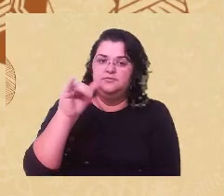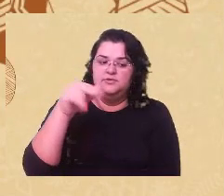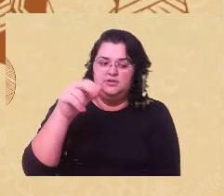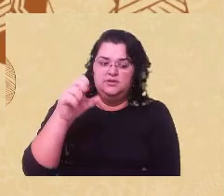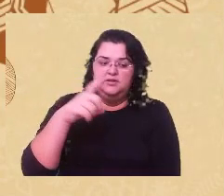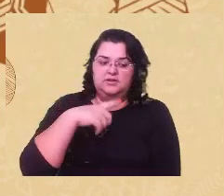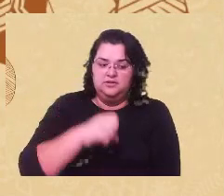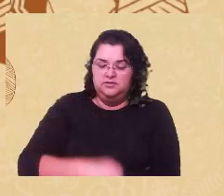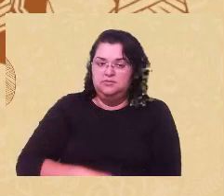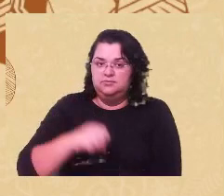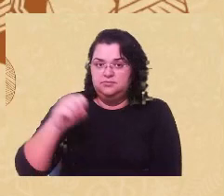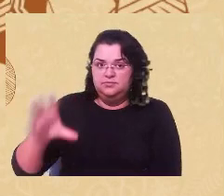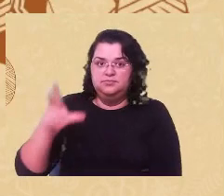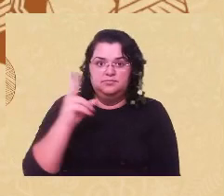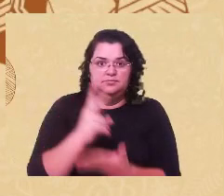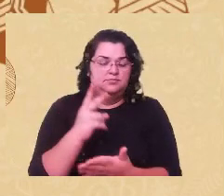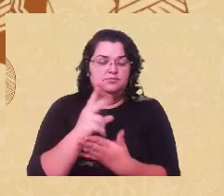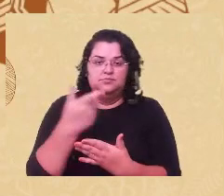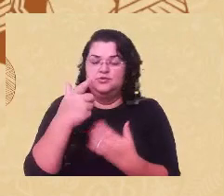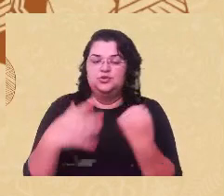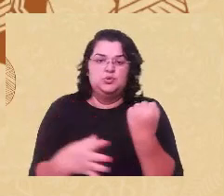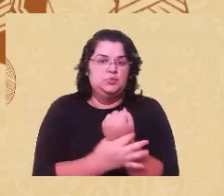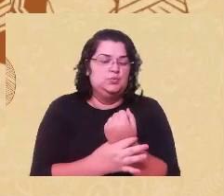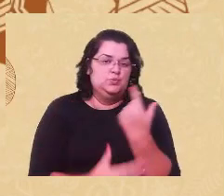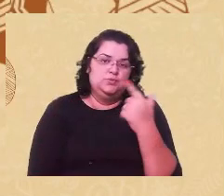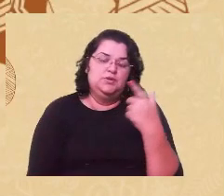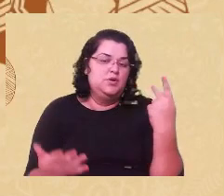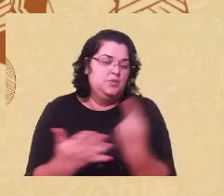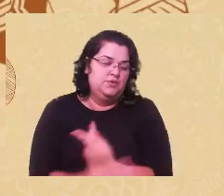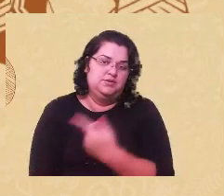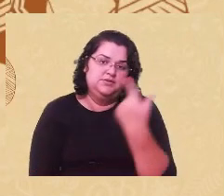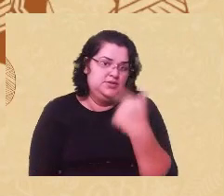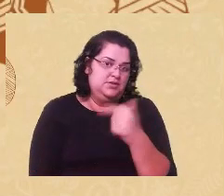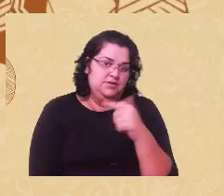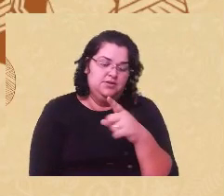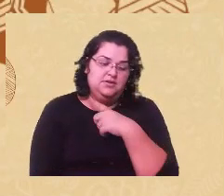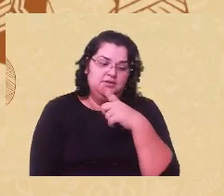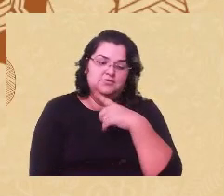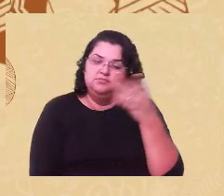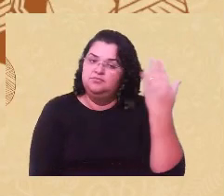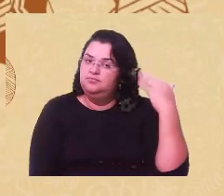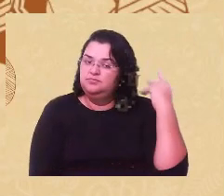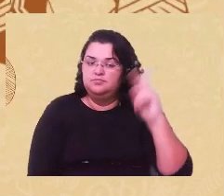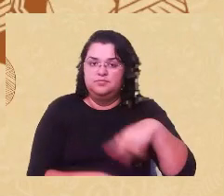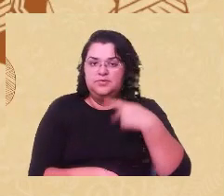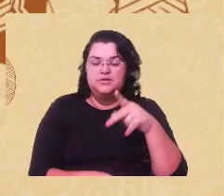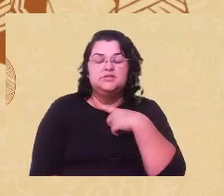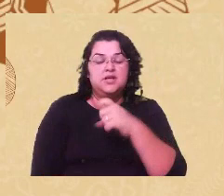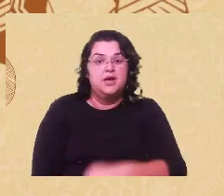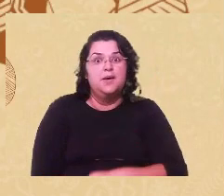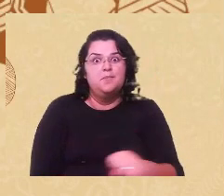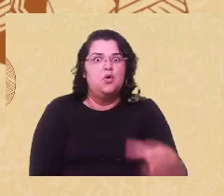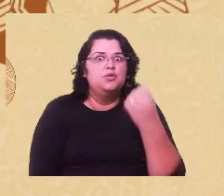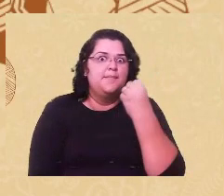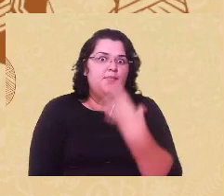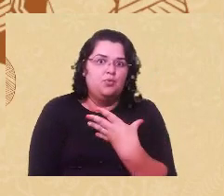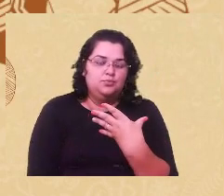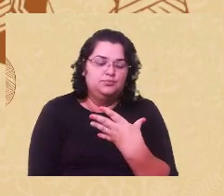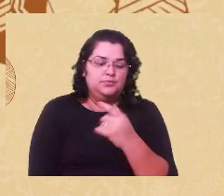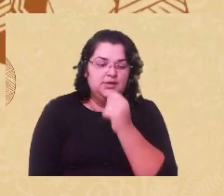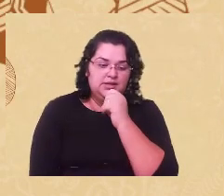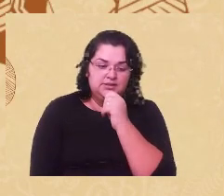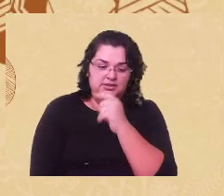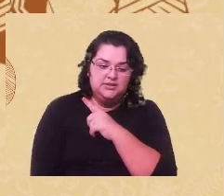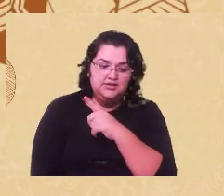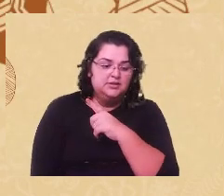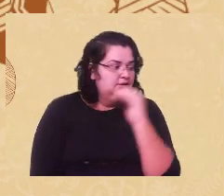clandestino, um aborto inseguro, que não aconteceria como já não acontece nos países onde o aborto é legal. Ainda que a inserção